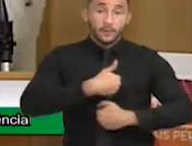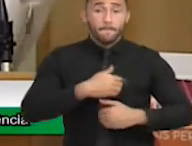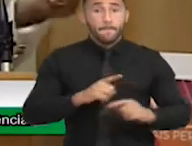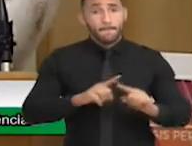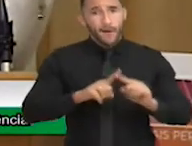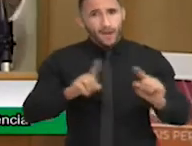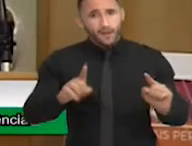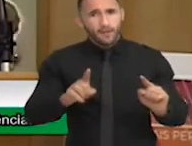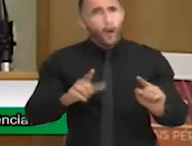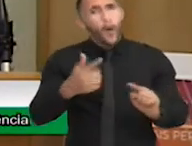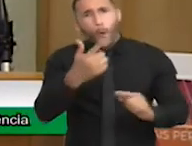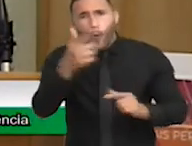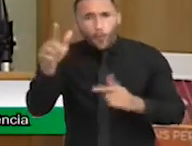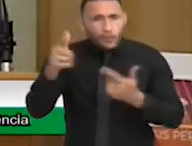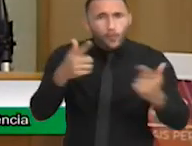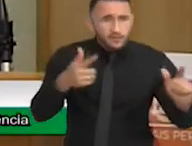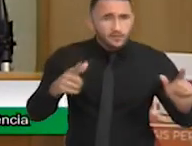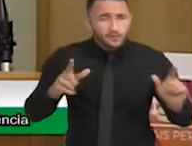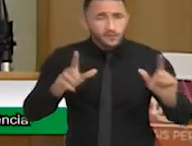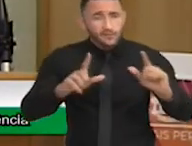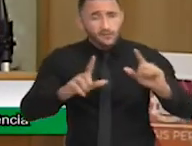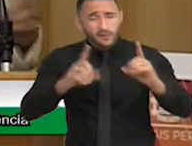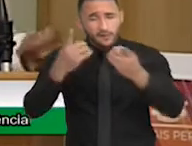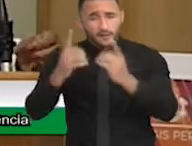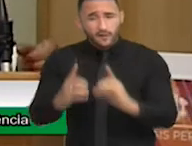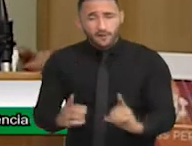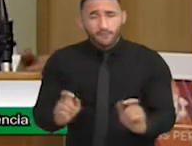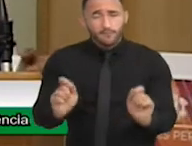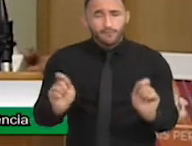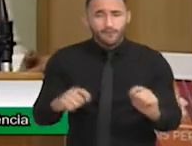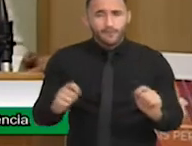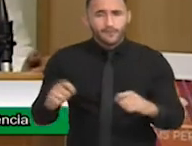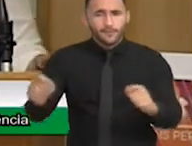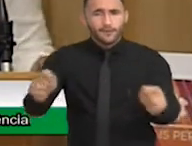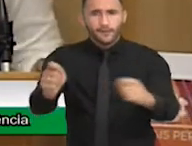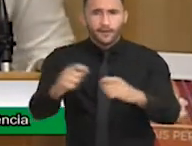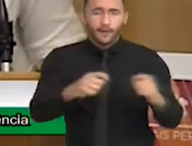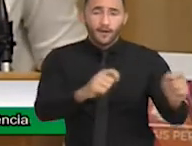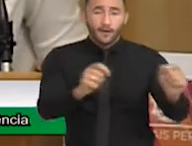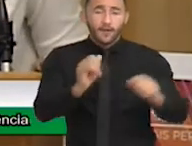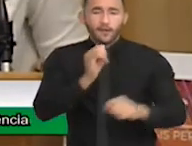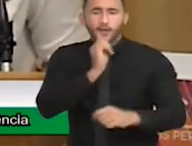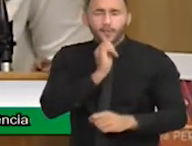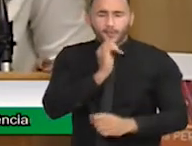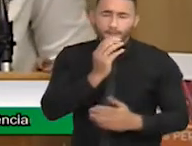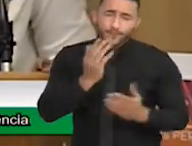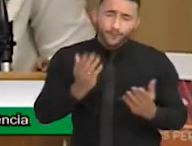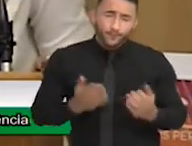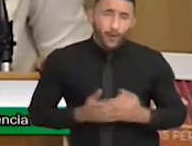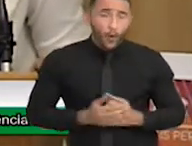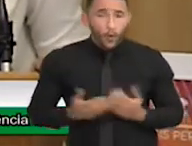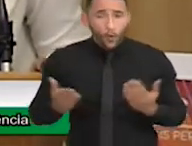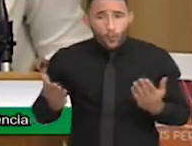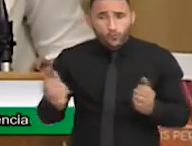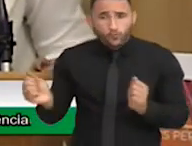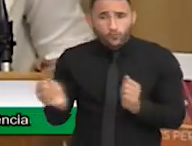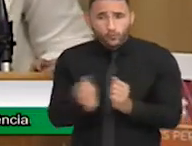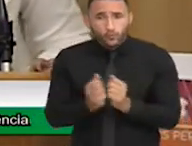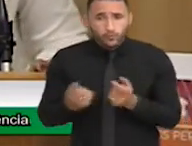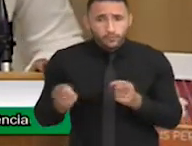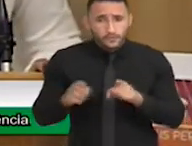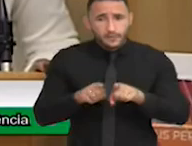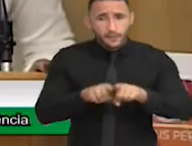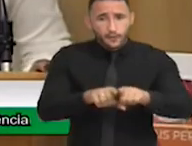que a gente estende para as outras deficiências também. Como, por exemplo, as estagiárias hoje, em parceria com o CEE,